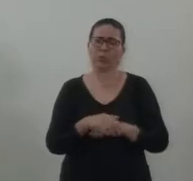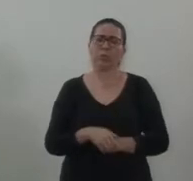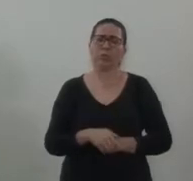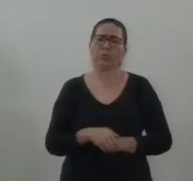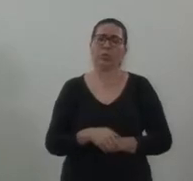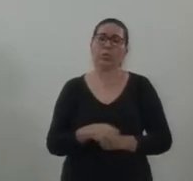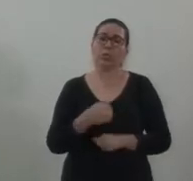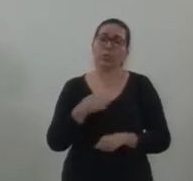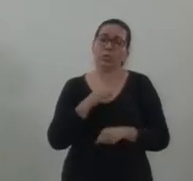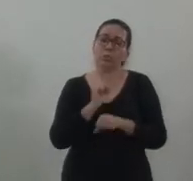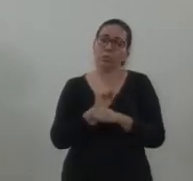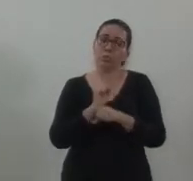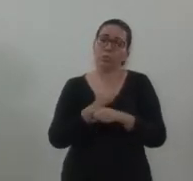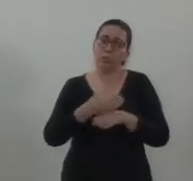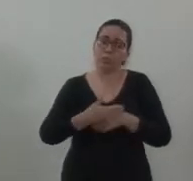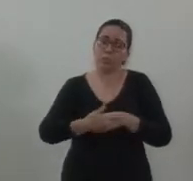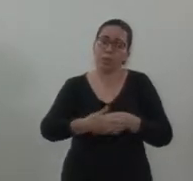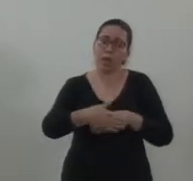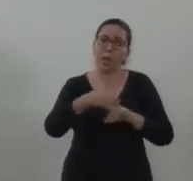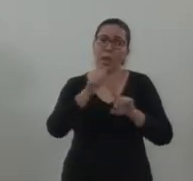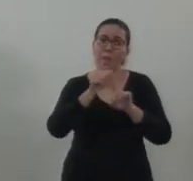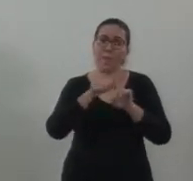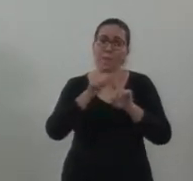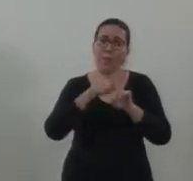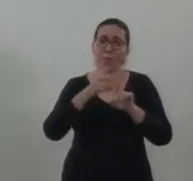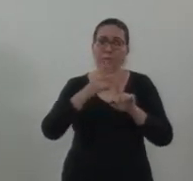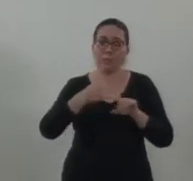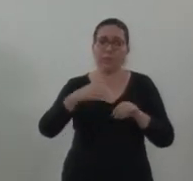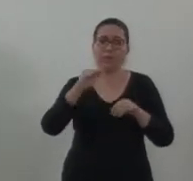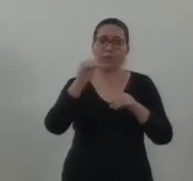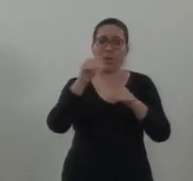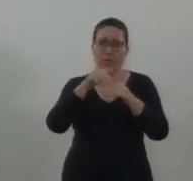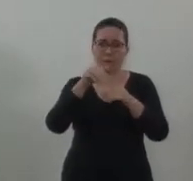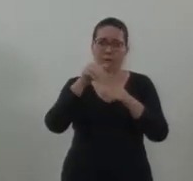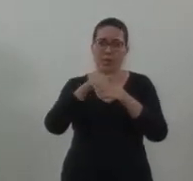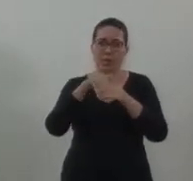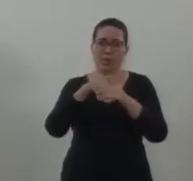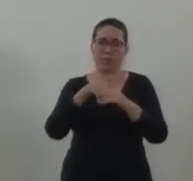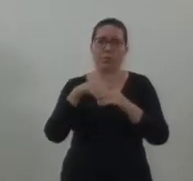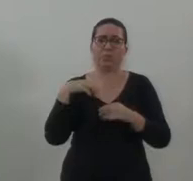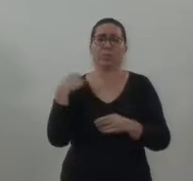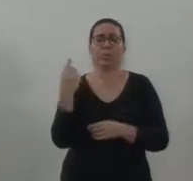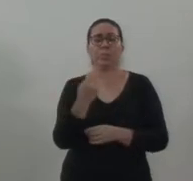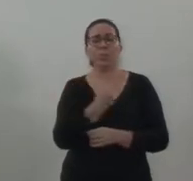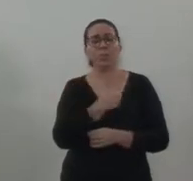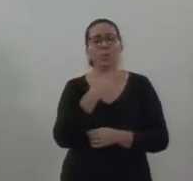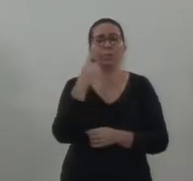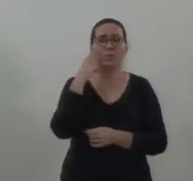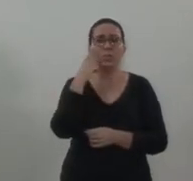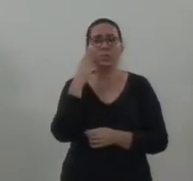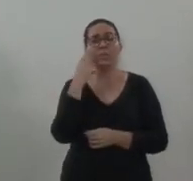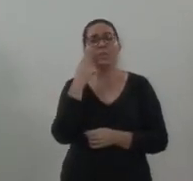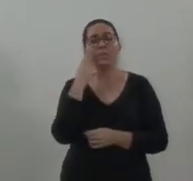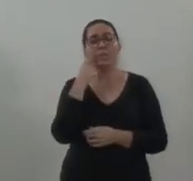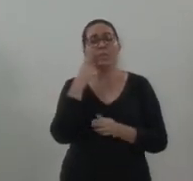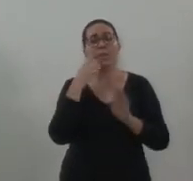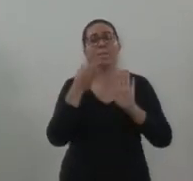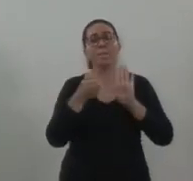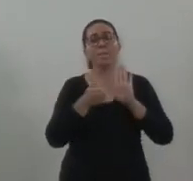nesses meses que antecedem a eleição, nós possamos começar a ver proposta,